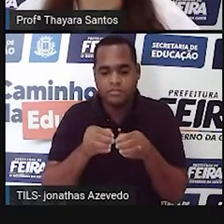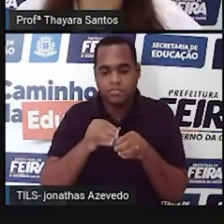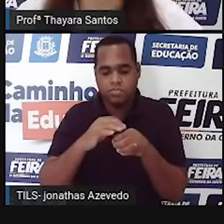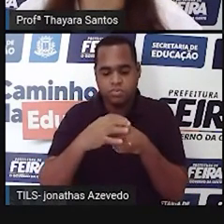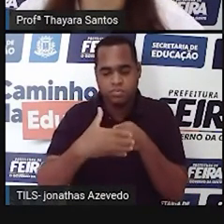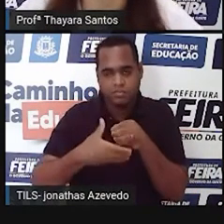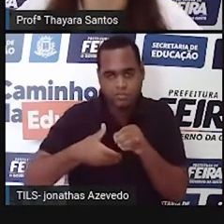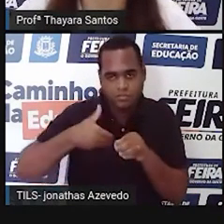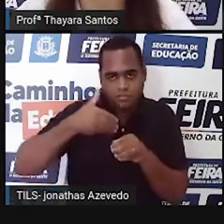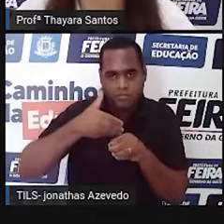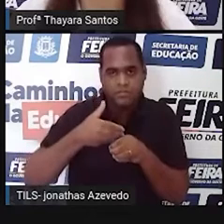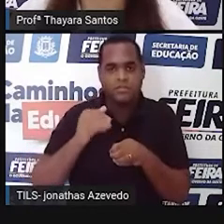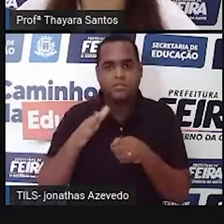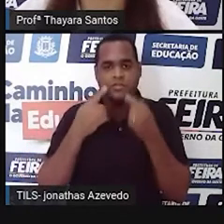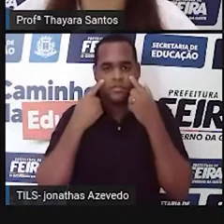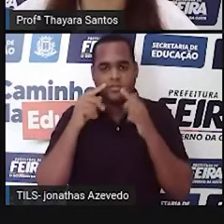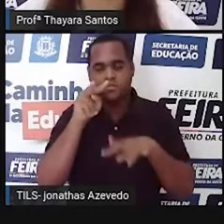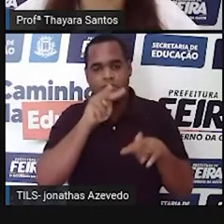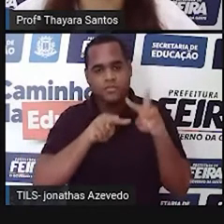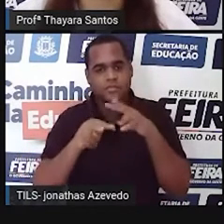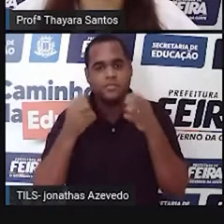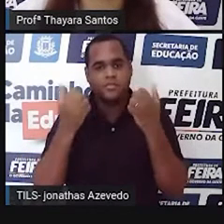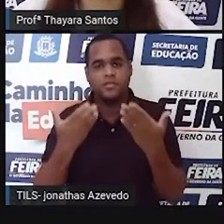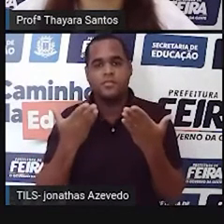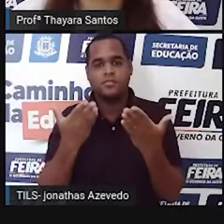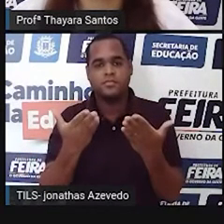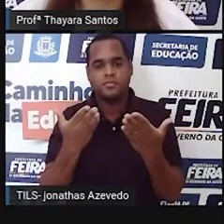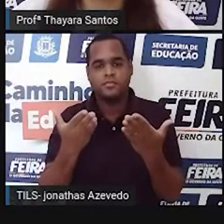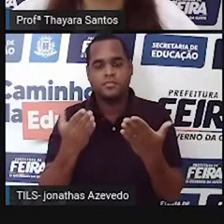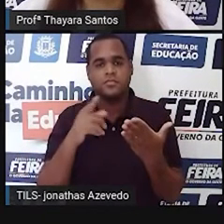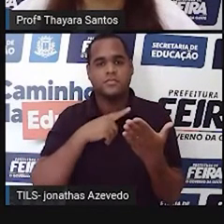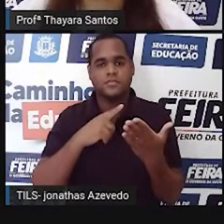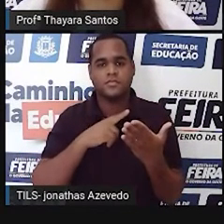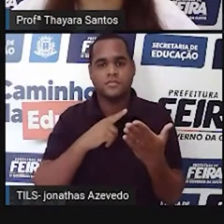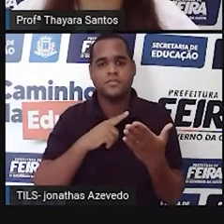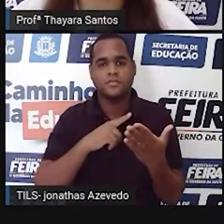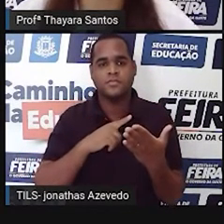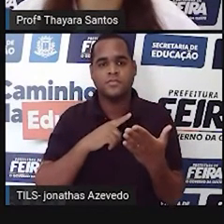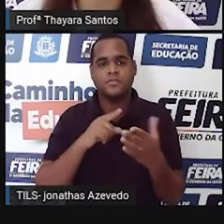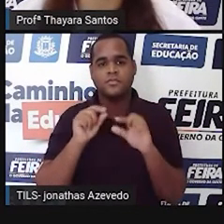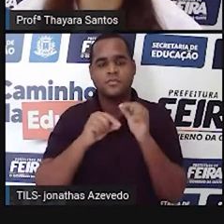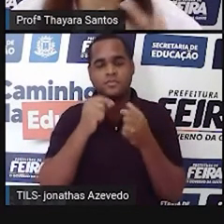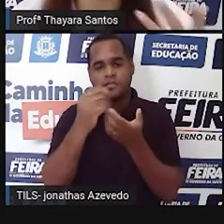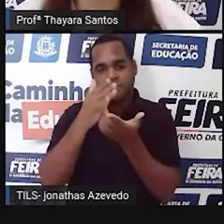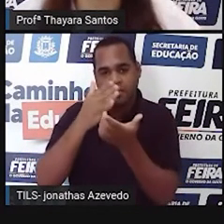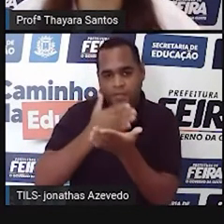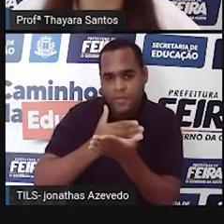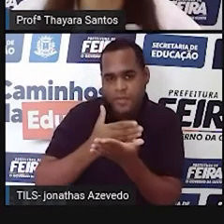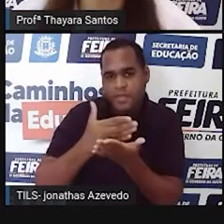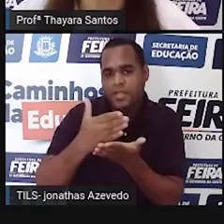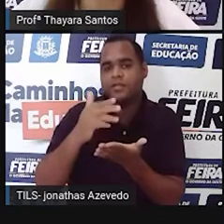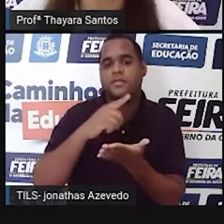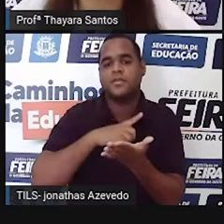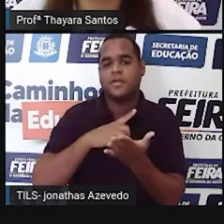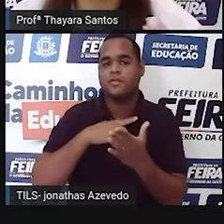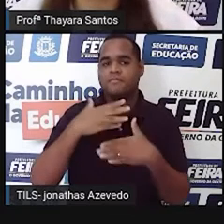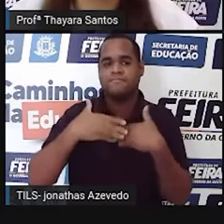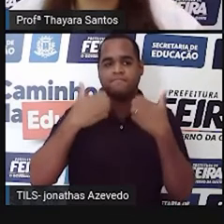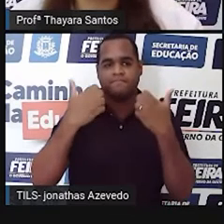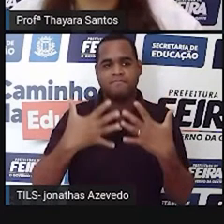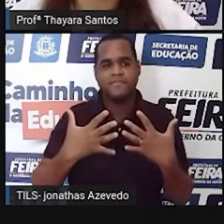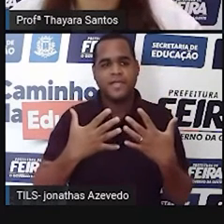Agora, vamos visualizar essas estruturas. Então, a gente tem aqui, né? Começando, se a gente fosse fazer o caminho que os